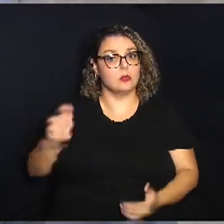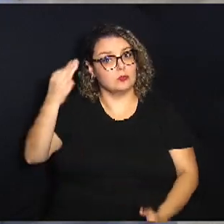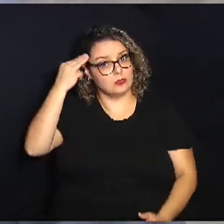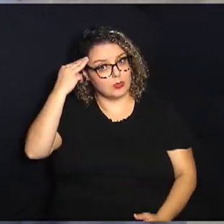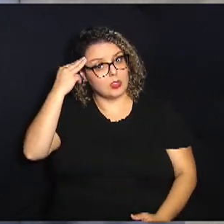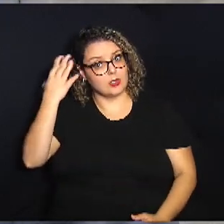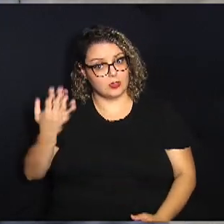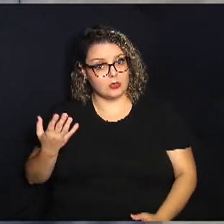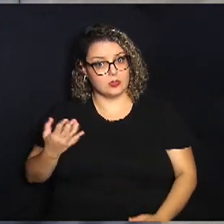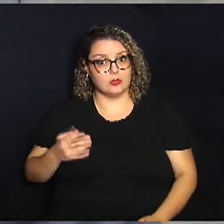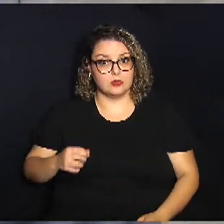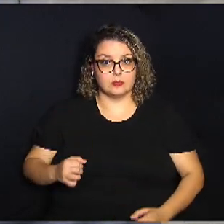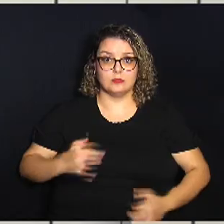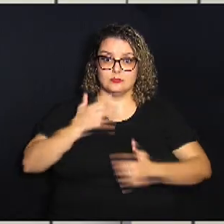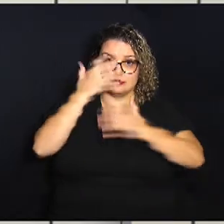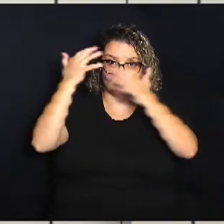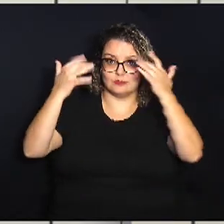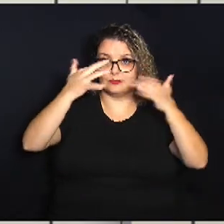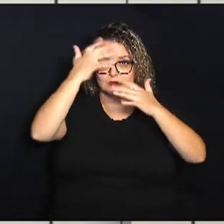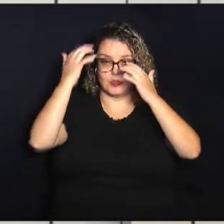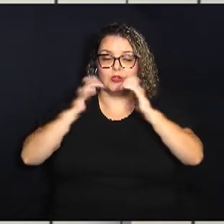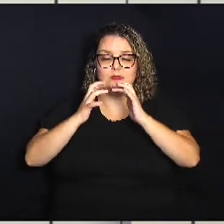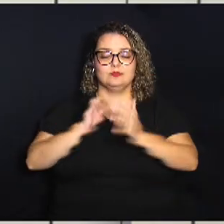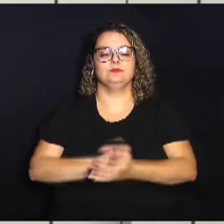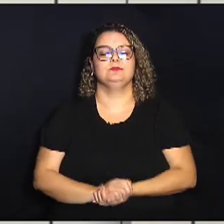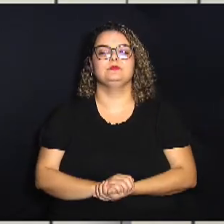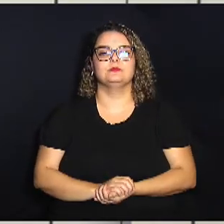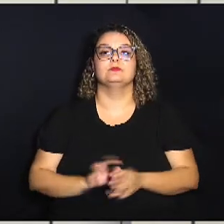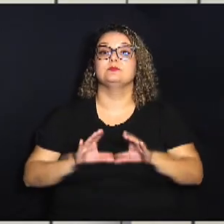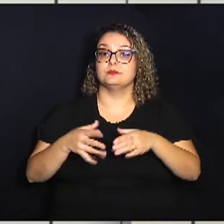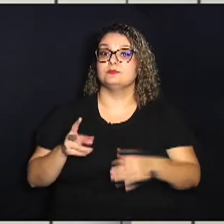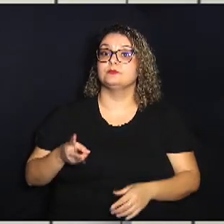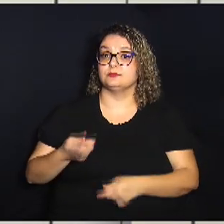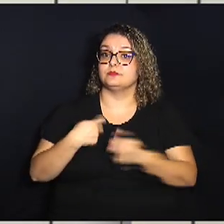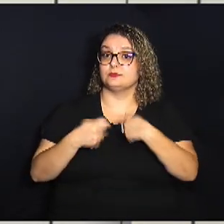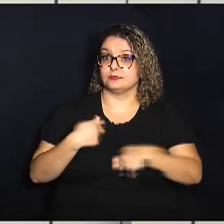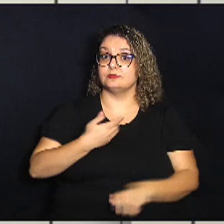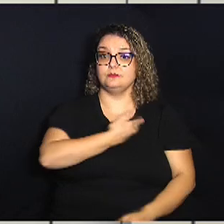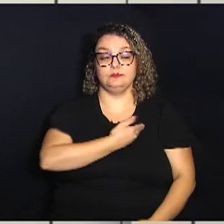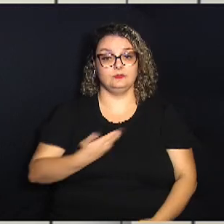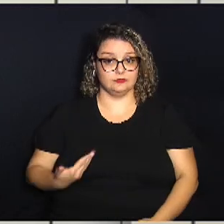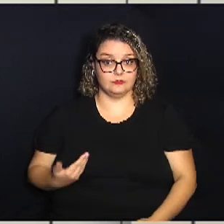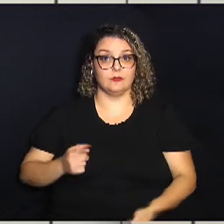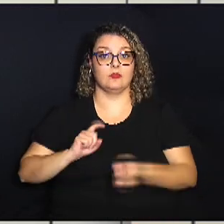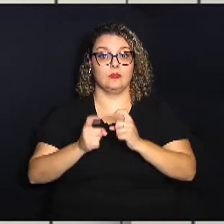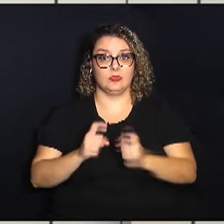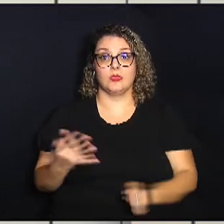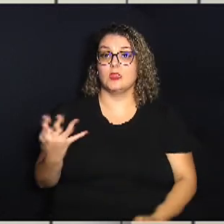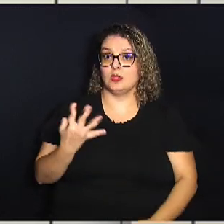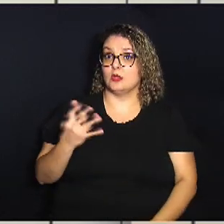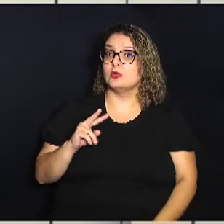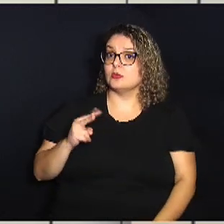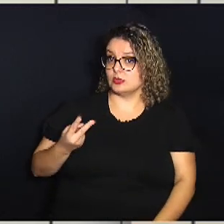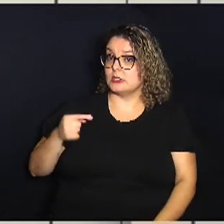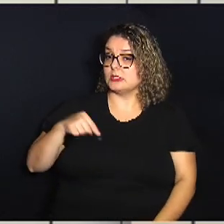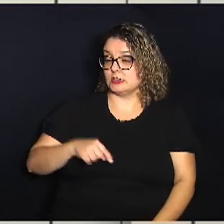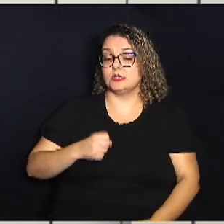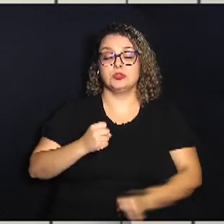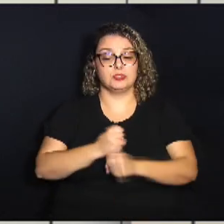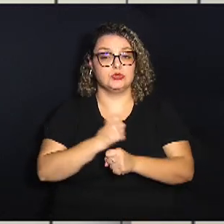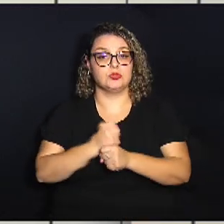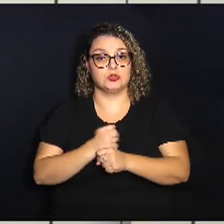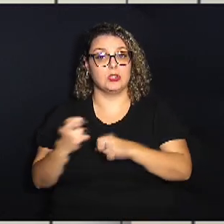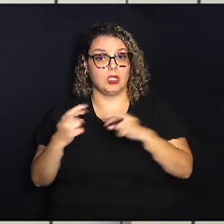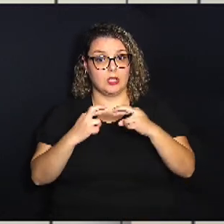oxigenando o cérebro A Comissão Permanente de Administração Pública se reuniu pela quarta vez neste ano e